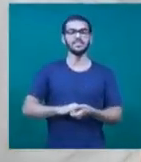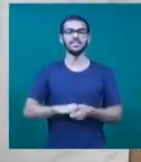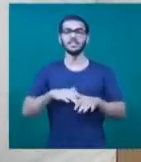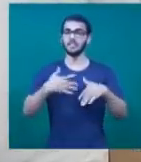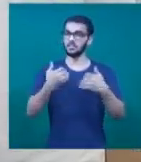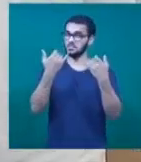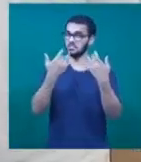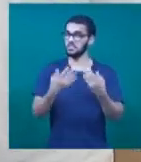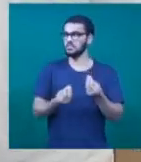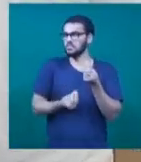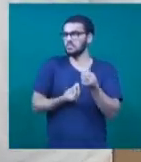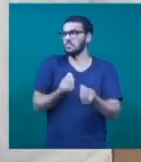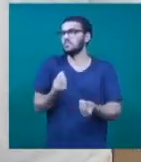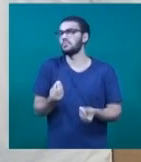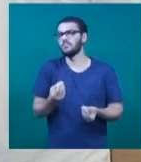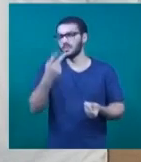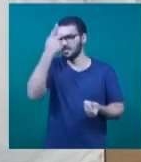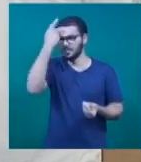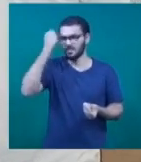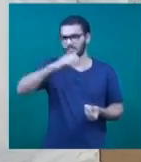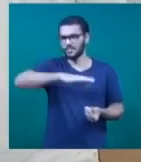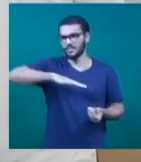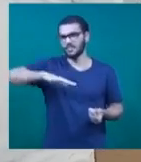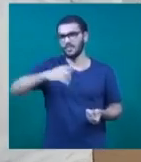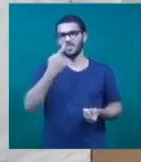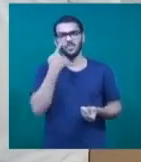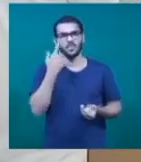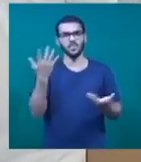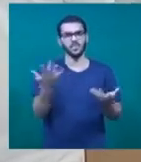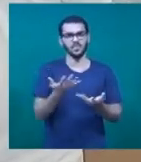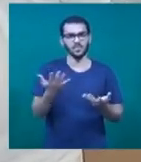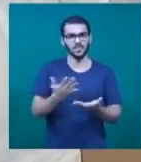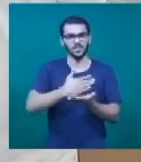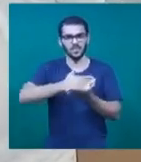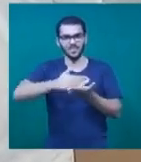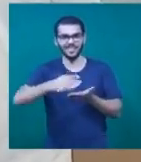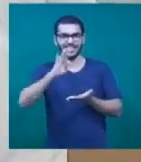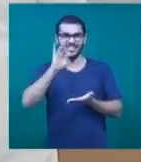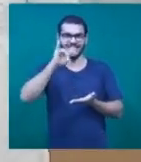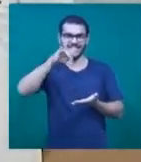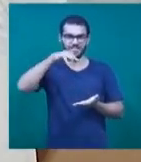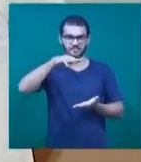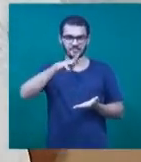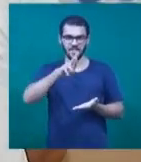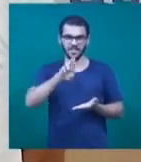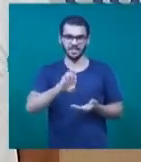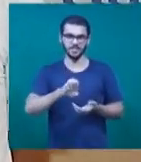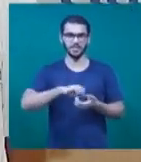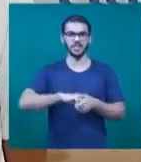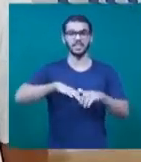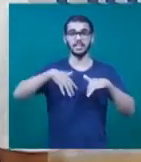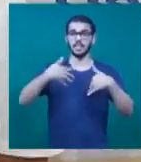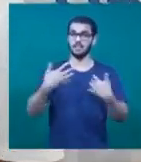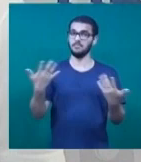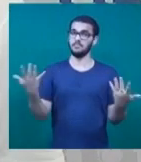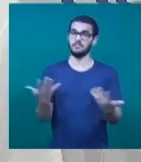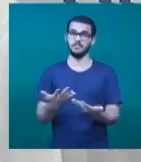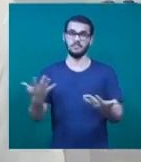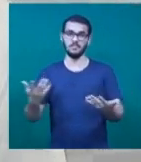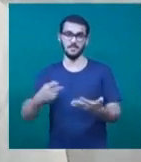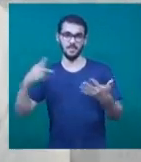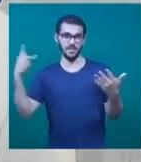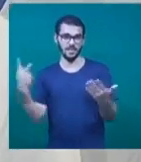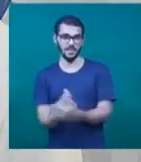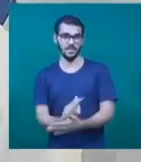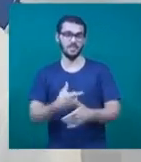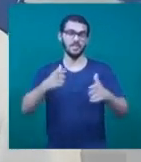Conta pra gente o que o público vai poder conferir hoje no lançamento oficial do Festival Timbre. Então, hoje o lançamento acontece no